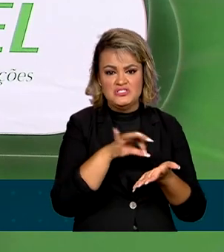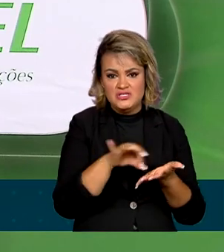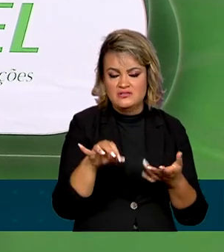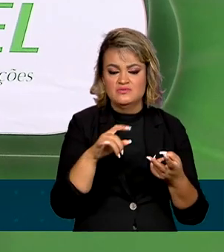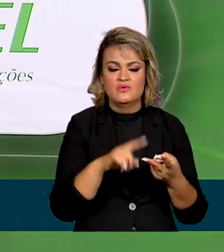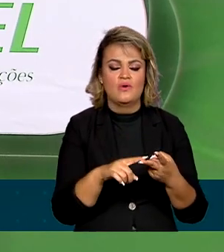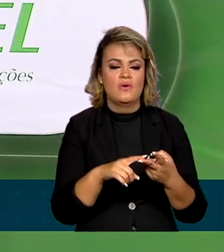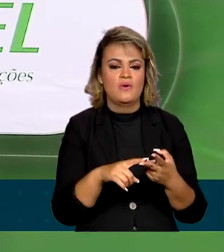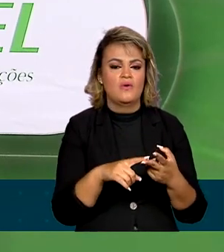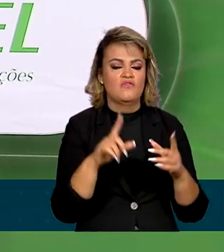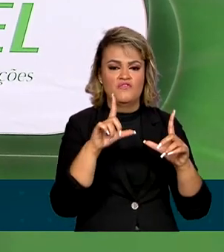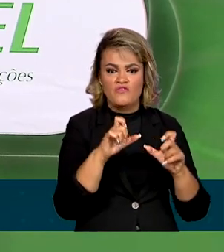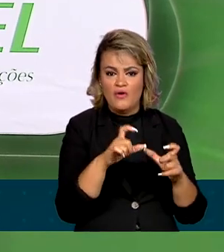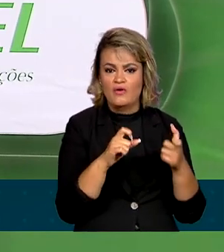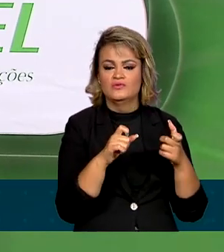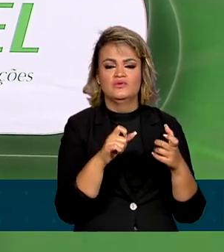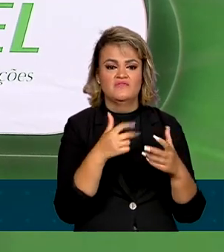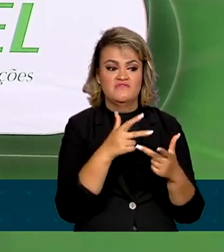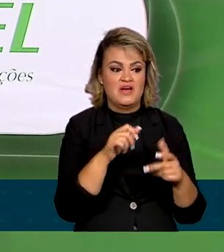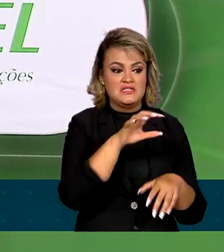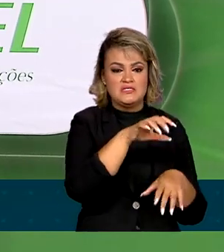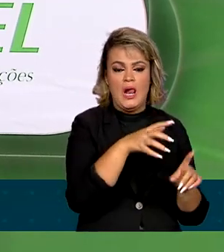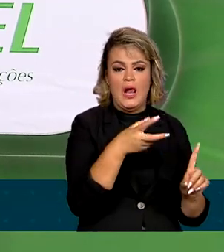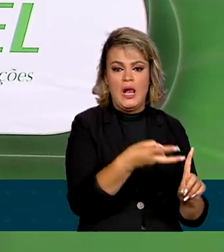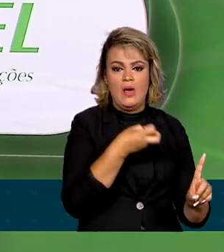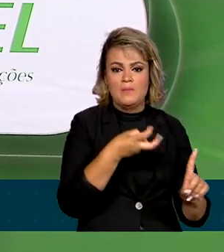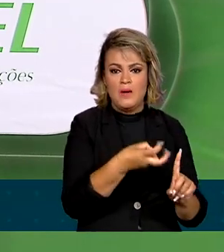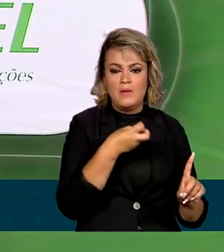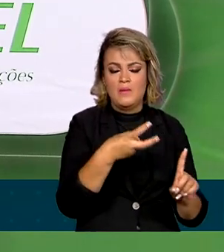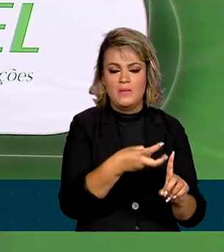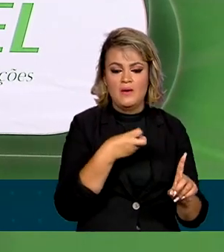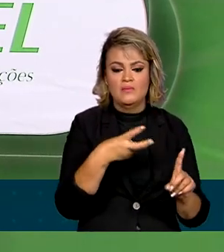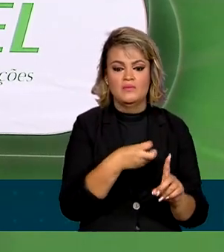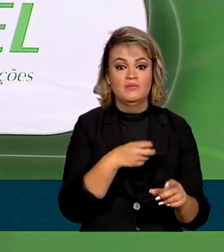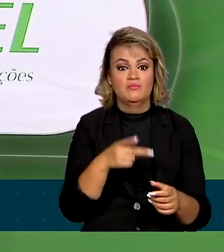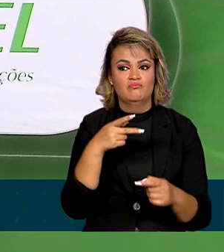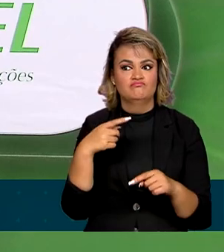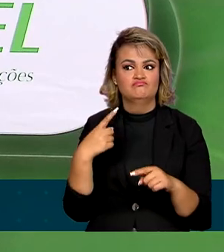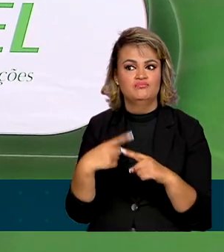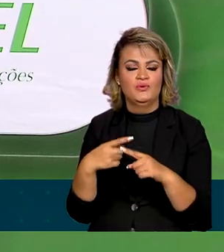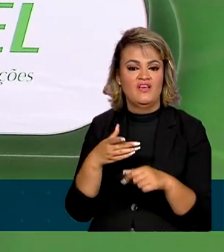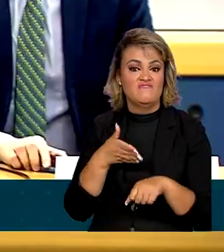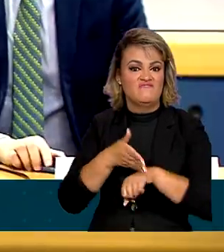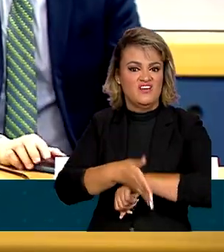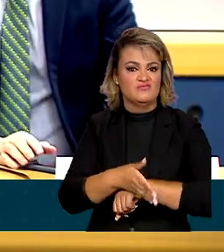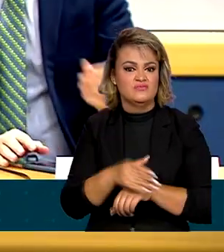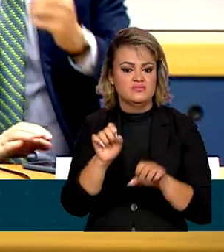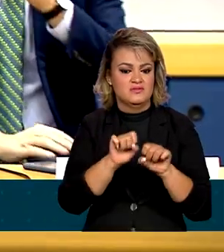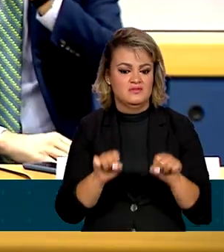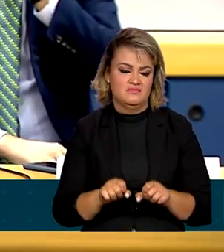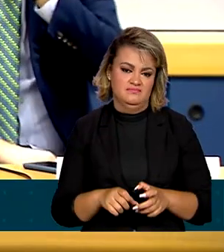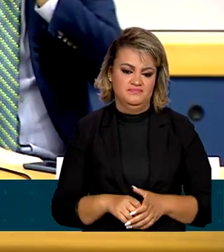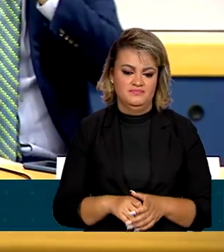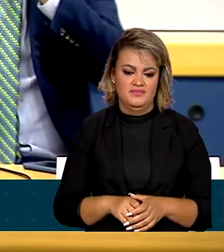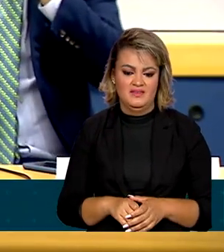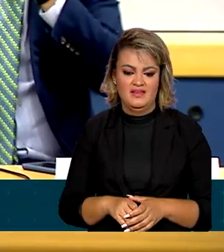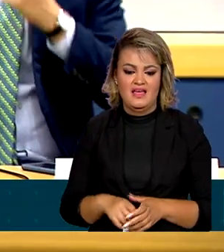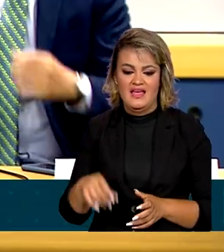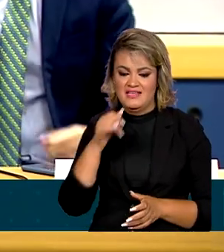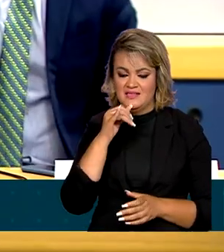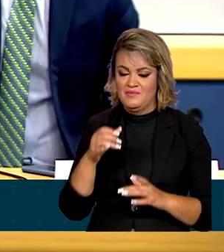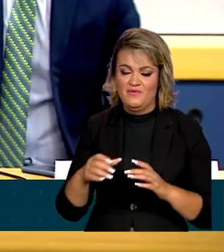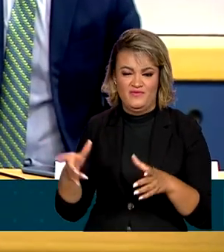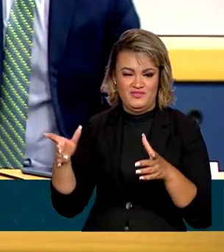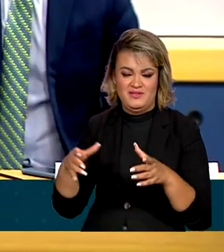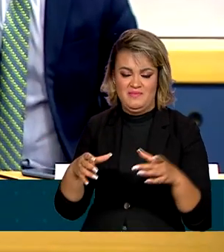ou arquivos e fotos armazenados em dispositivos que compartilhem a mesma rede. Quando você coloca uma caixinha dessa